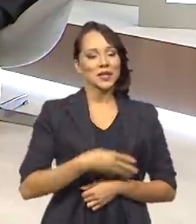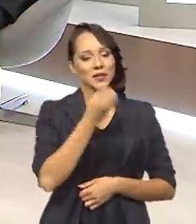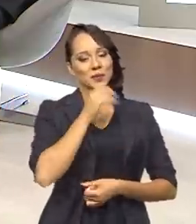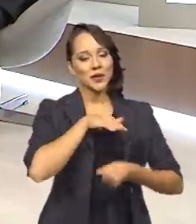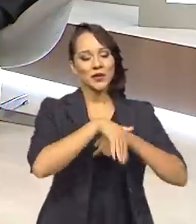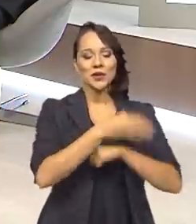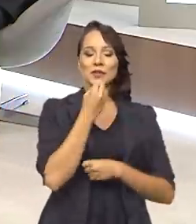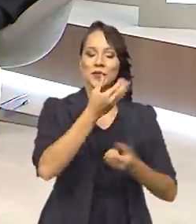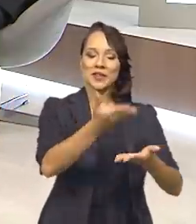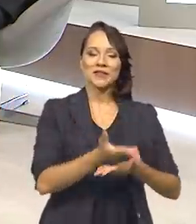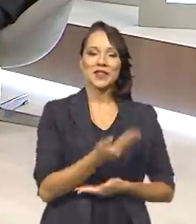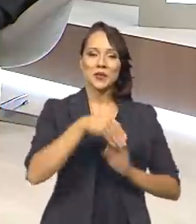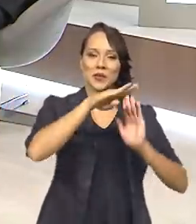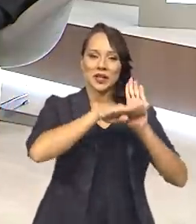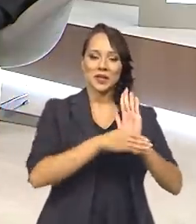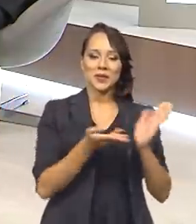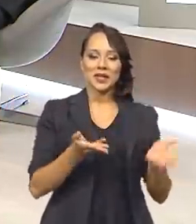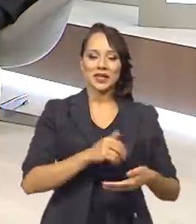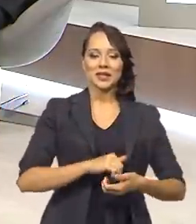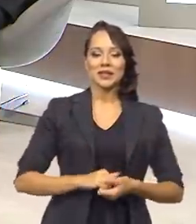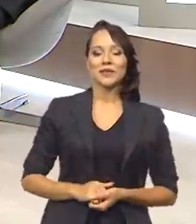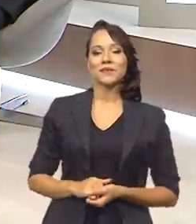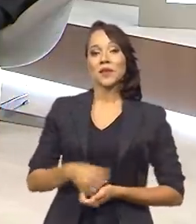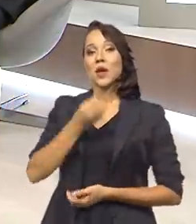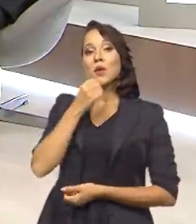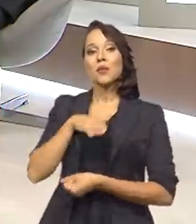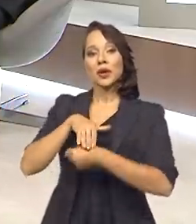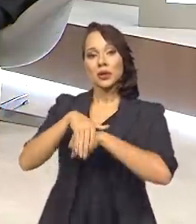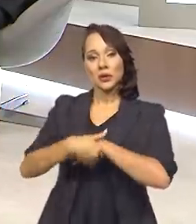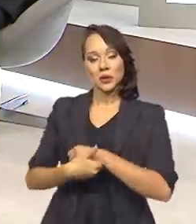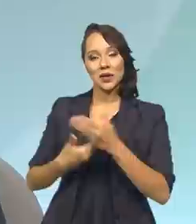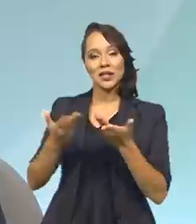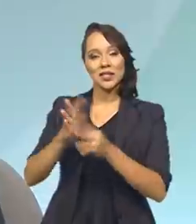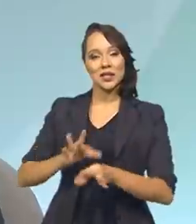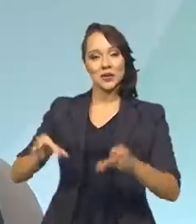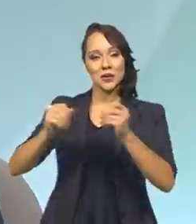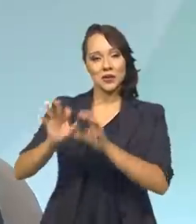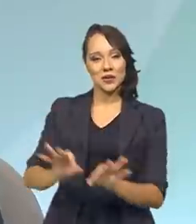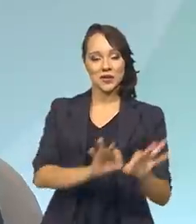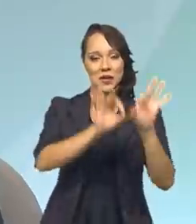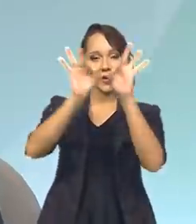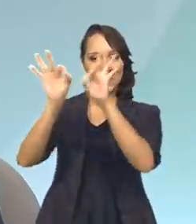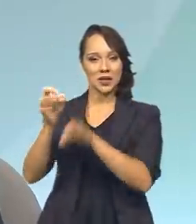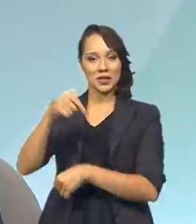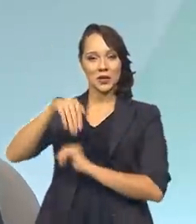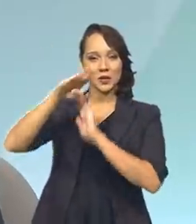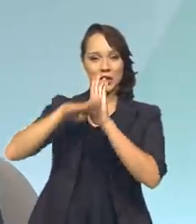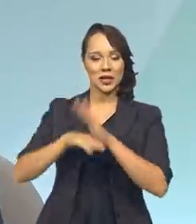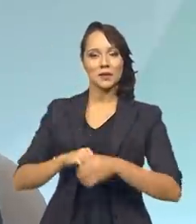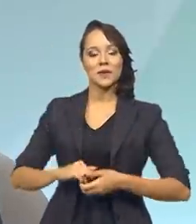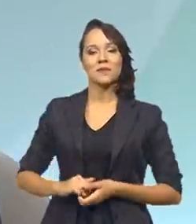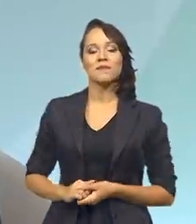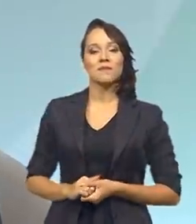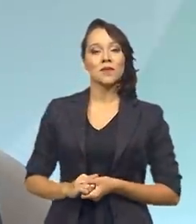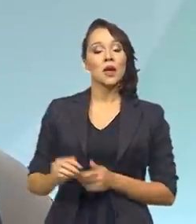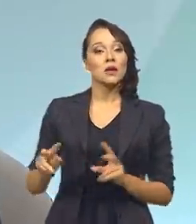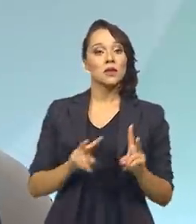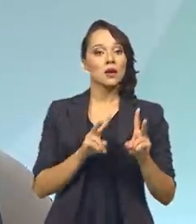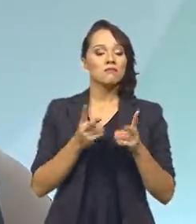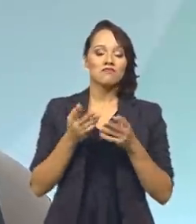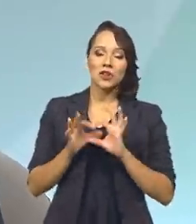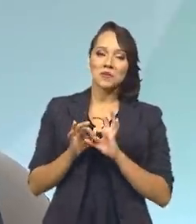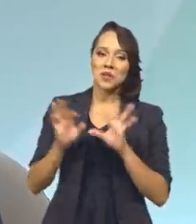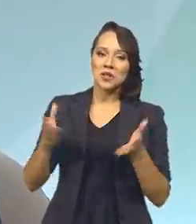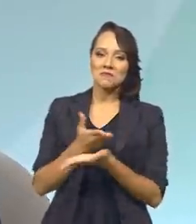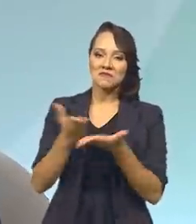boa noite. Seja bem-vindo ao Brasil em pauta. Boa noite, Cartacho. E todos aqui que estamos acompanhando aqui no Brasil em pauta, a sua disposição